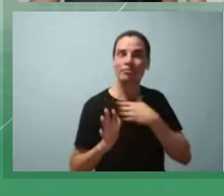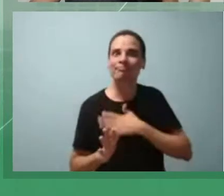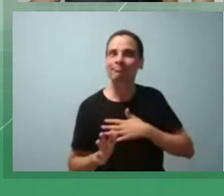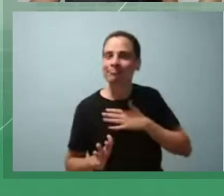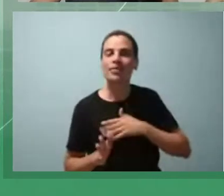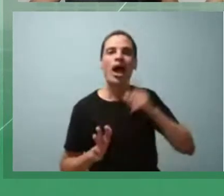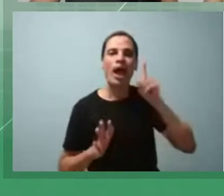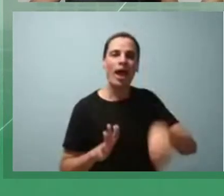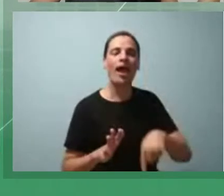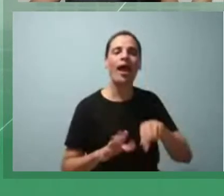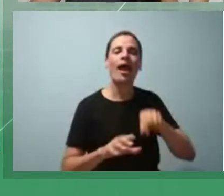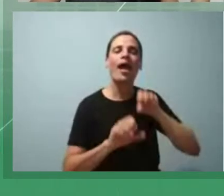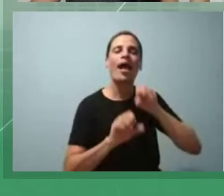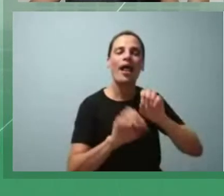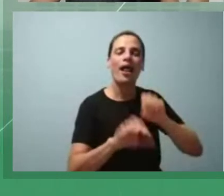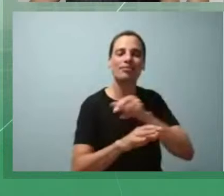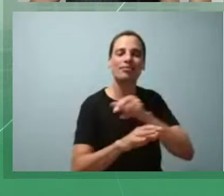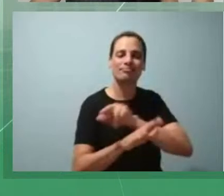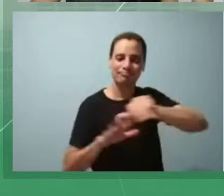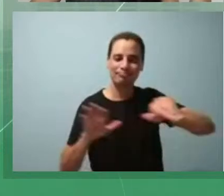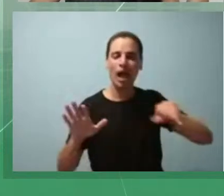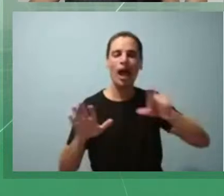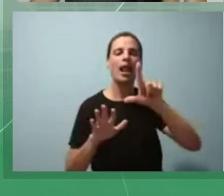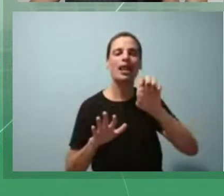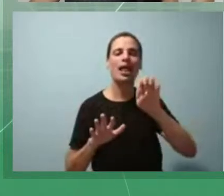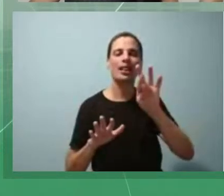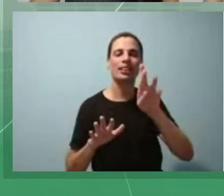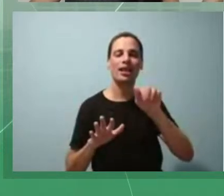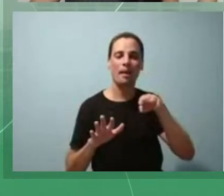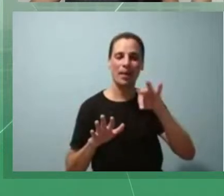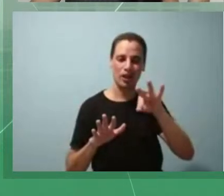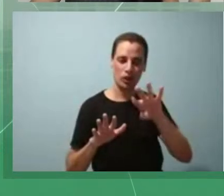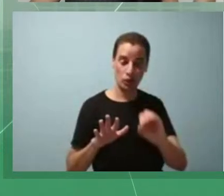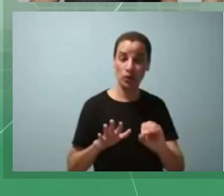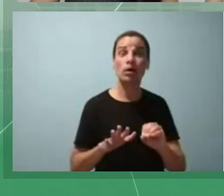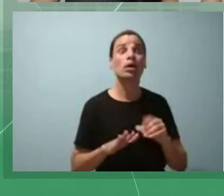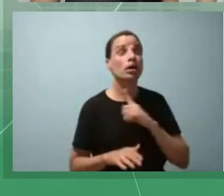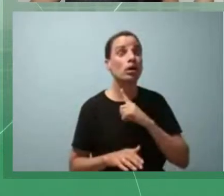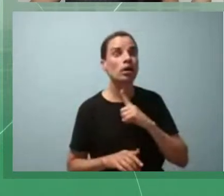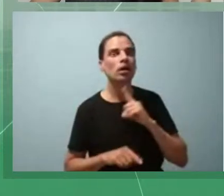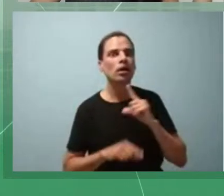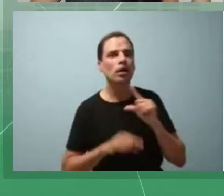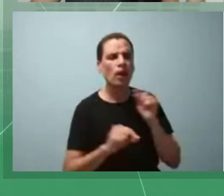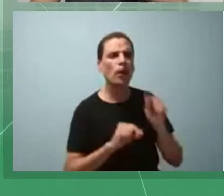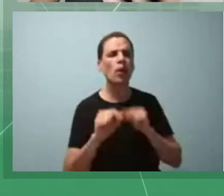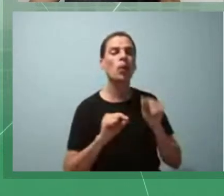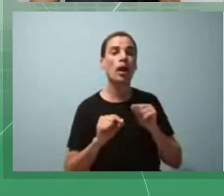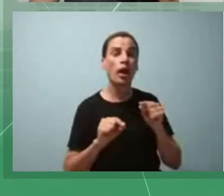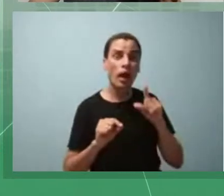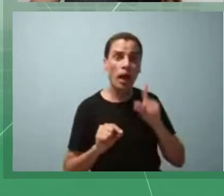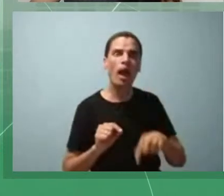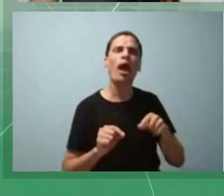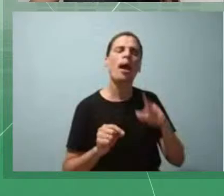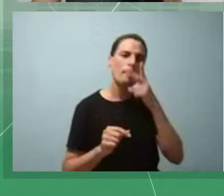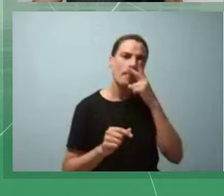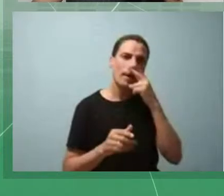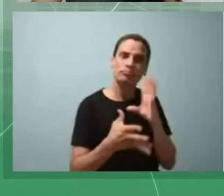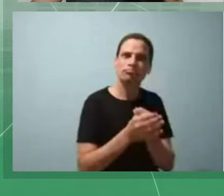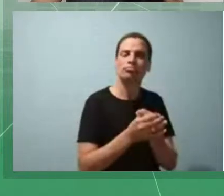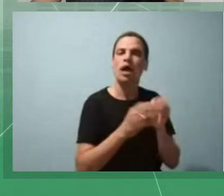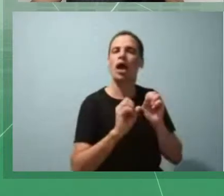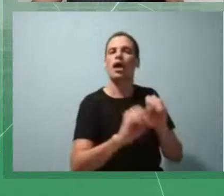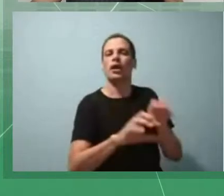disso, que é trabalhar recursos gráficos. Então, isso está mais associado, mais atual na nossa educação. E na educação de estudos, não é